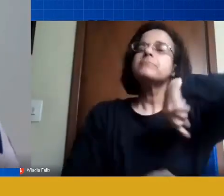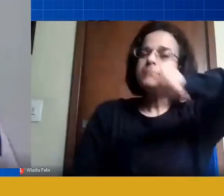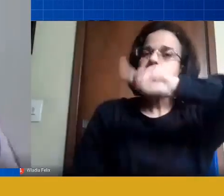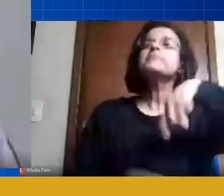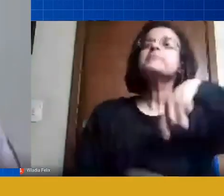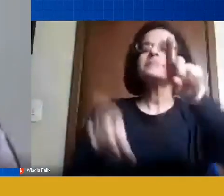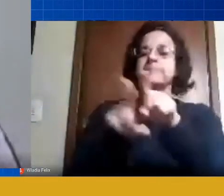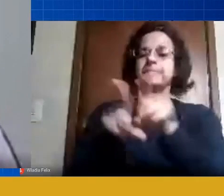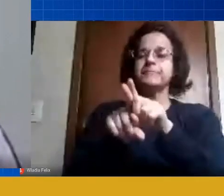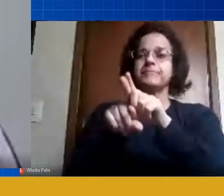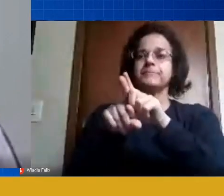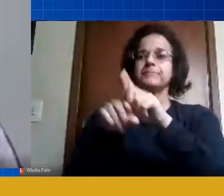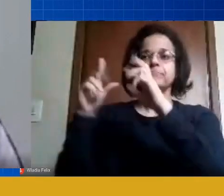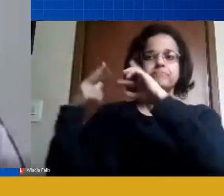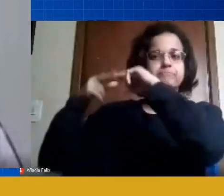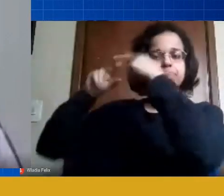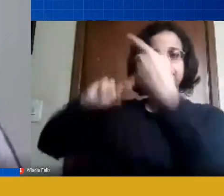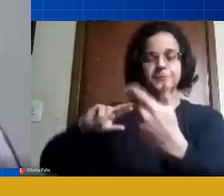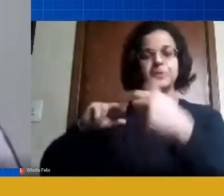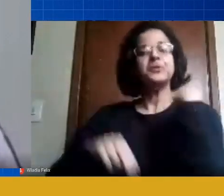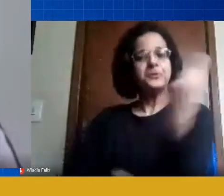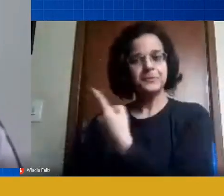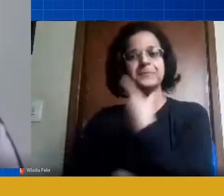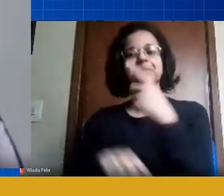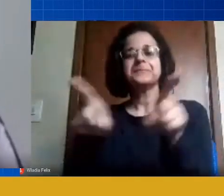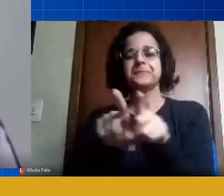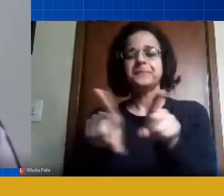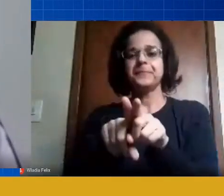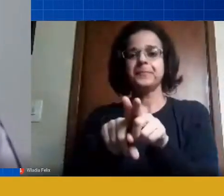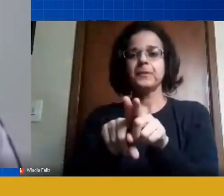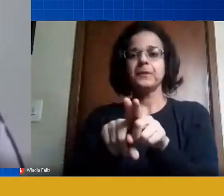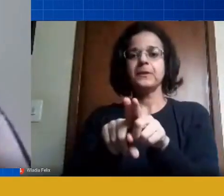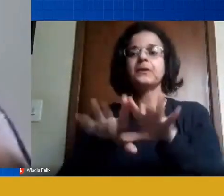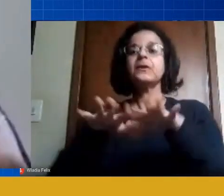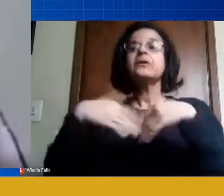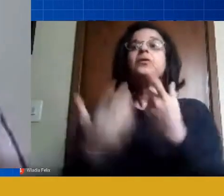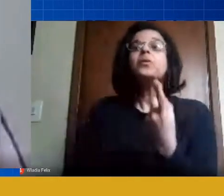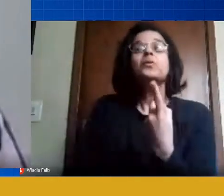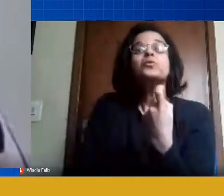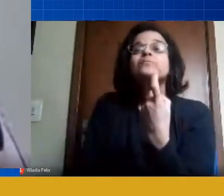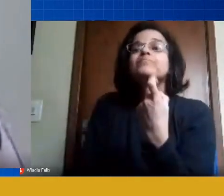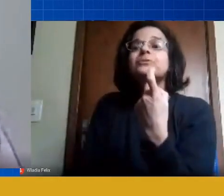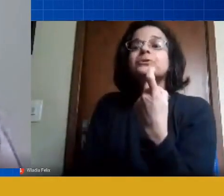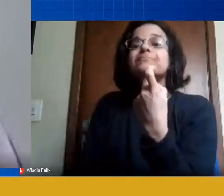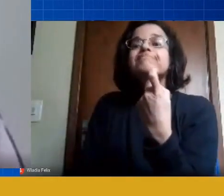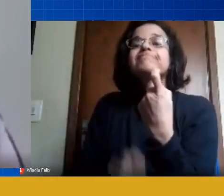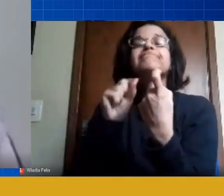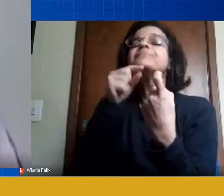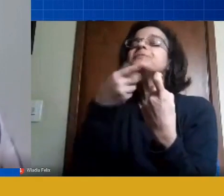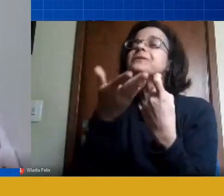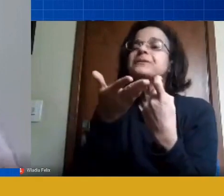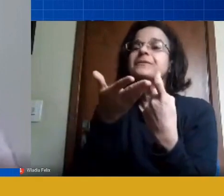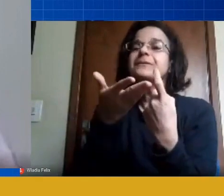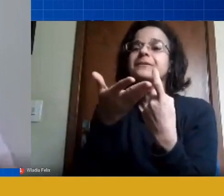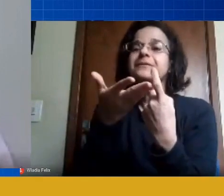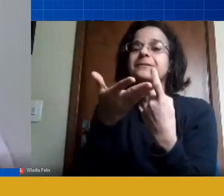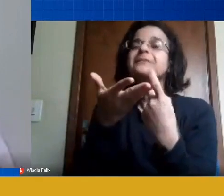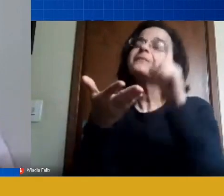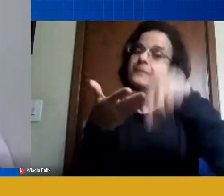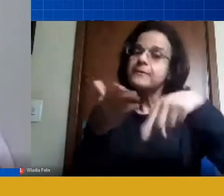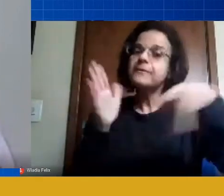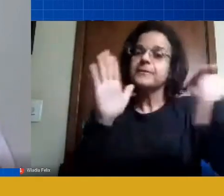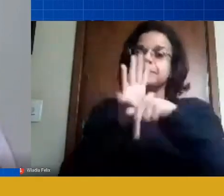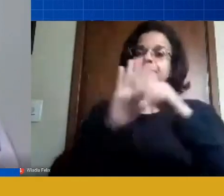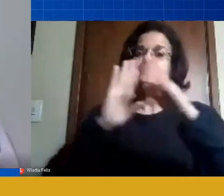todos nós aqui juntos e também temos aí o que o único que restou enquanto pilar da sociedade é a escola